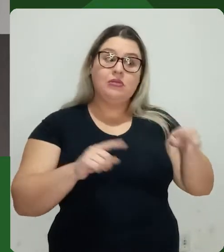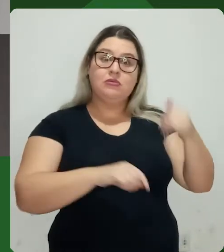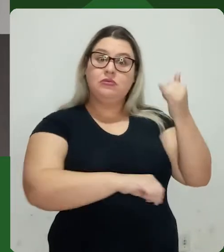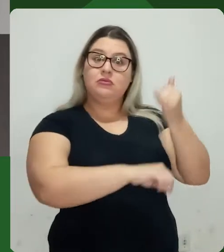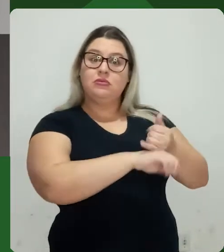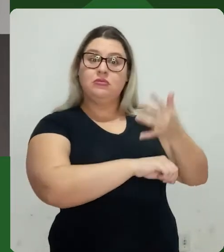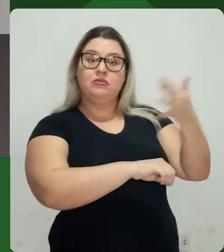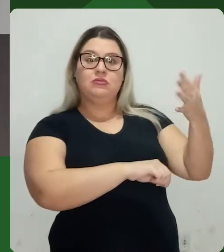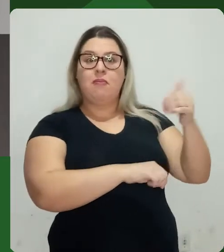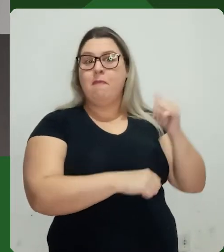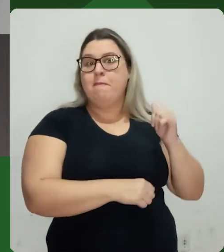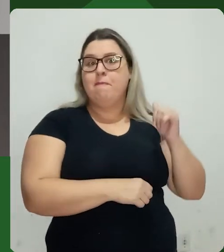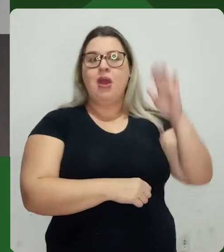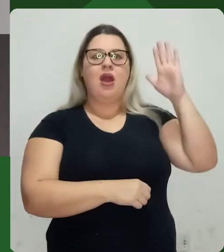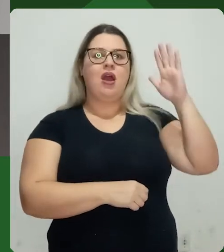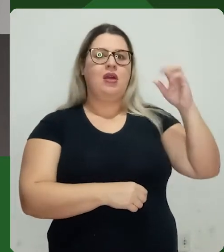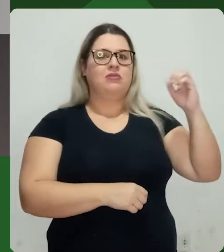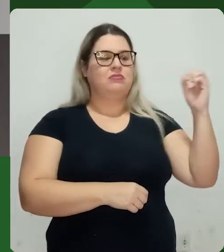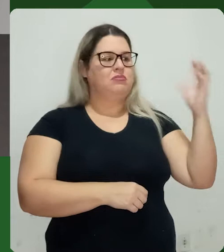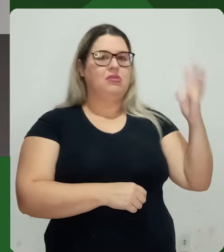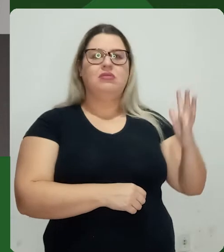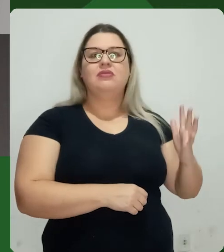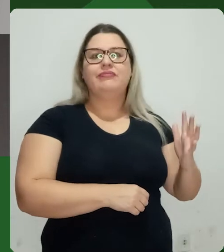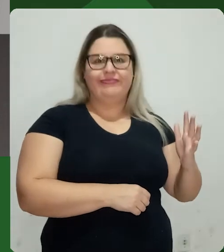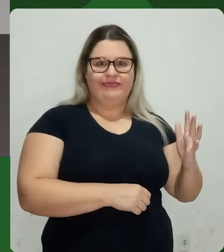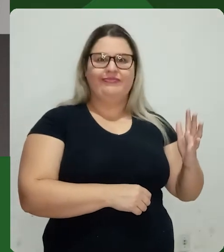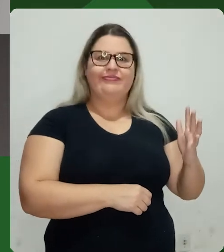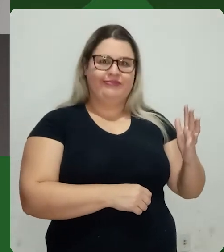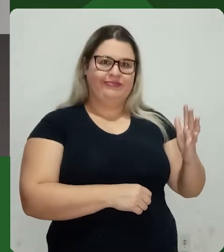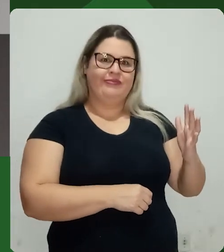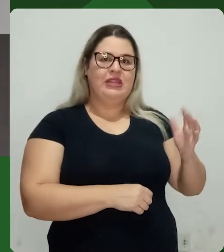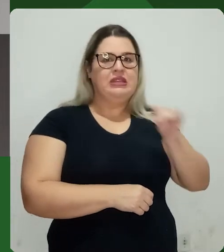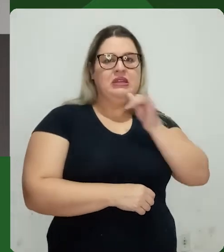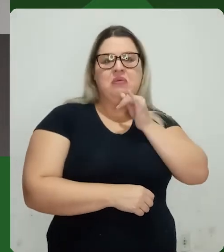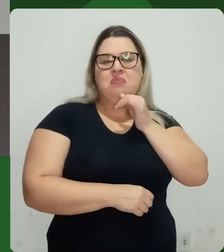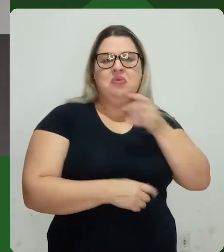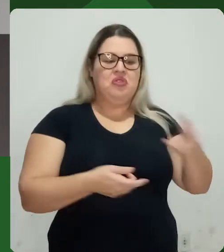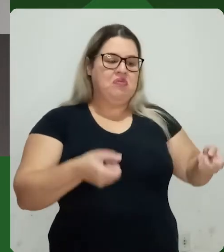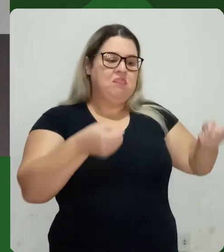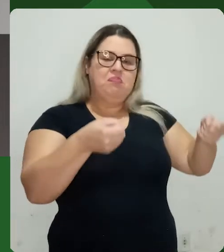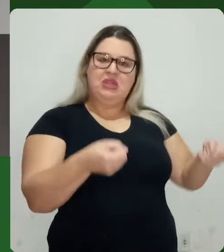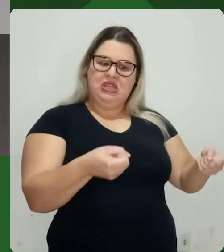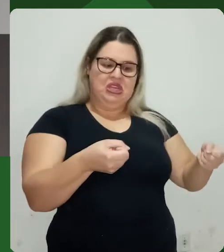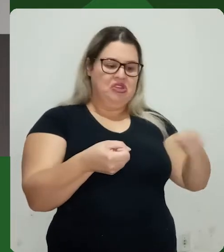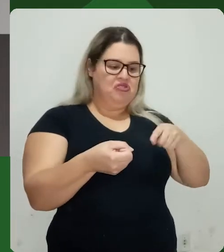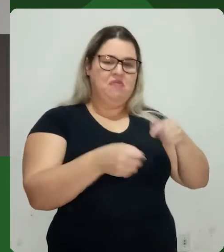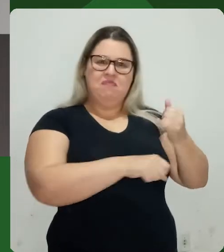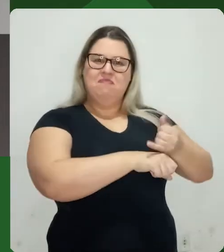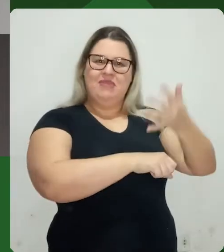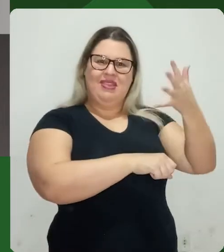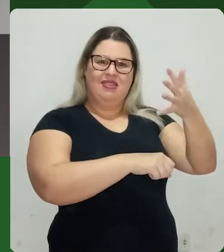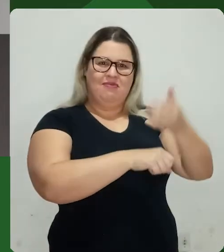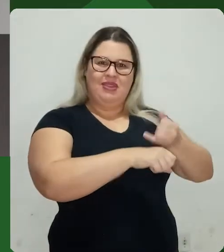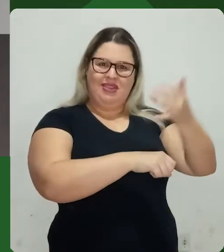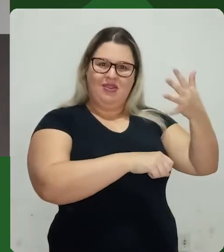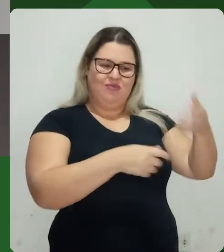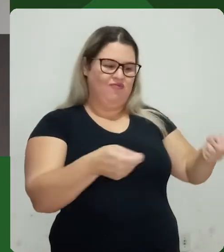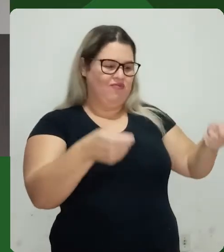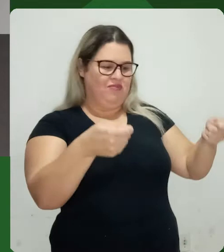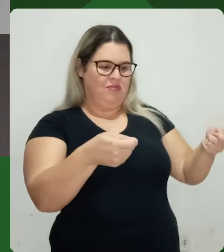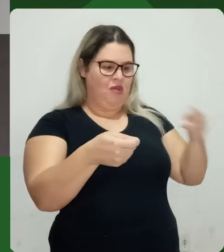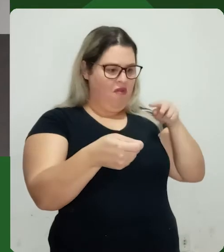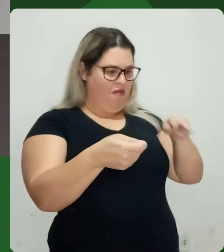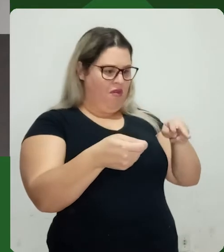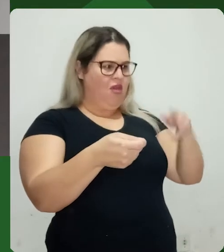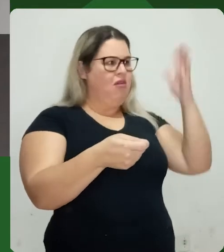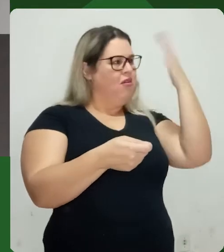consegue se enxergar em parte ali. Agora, nada vai ser como um metal, em que você pega uma bandeja de metal, alguma